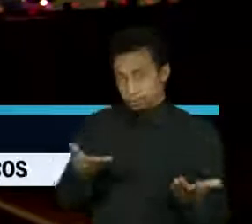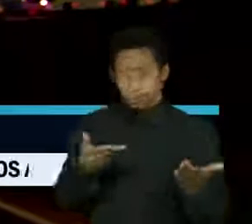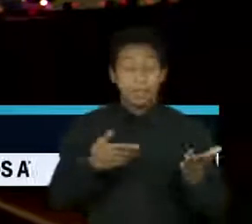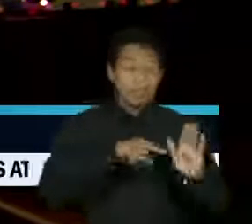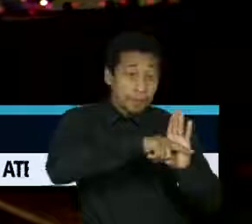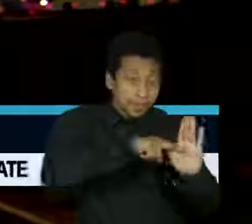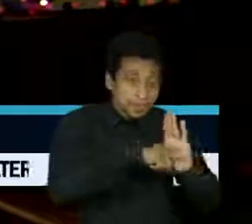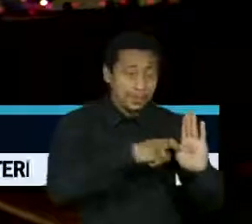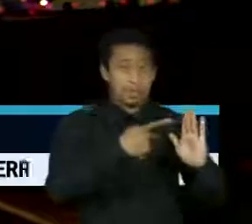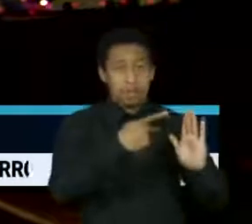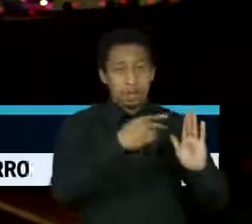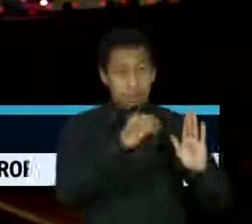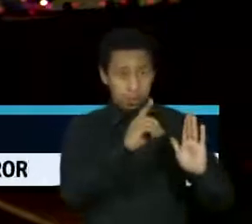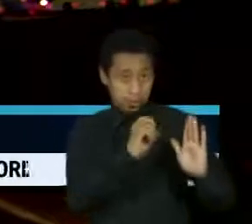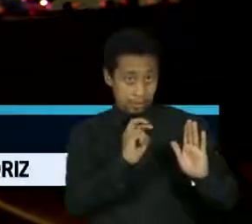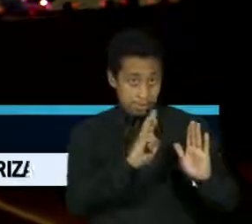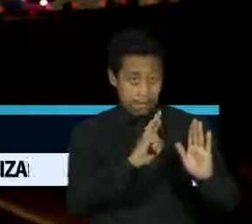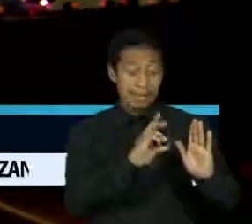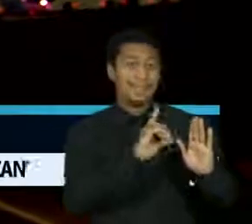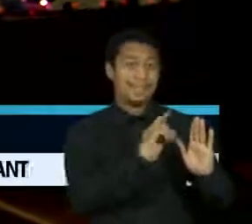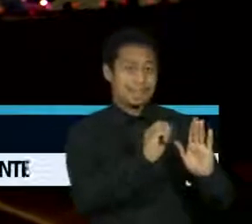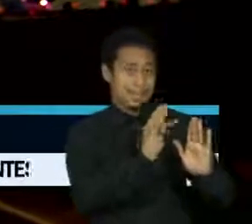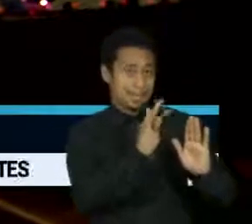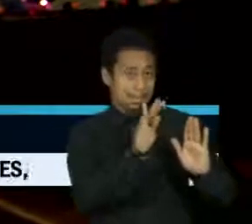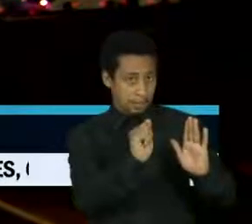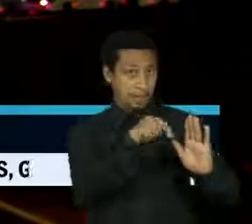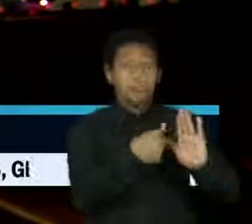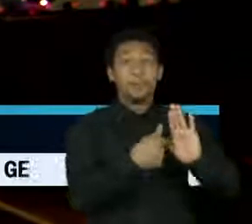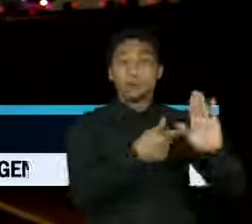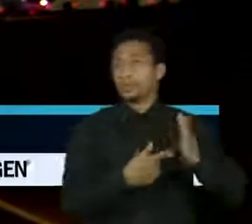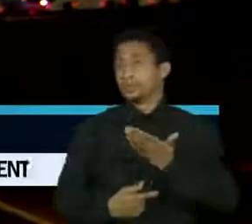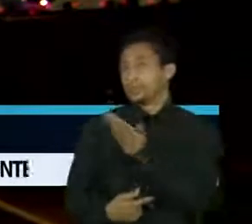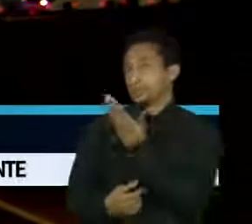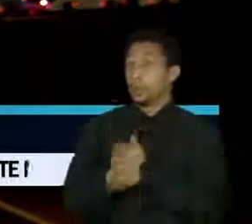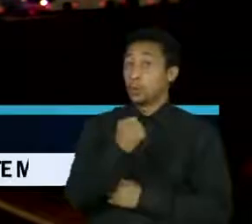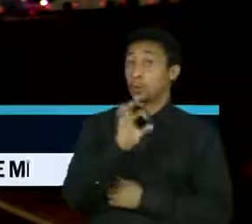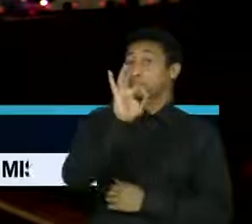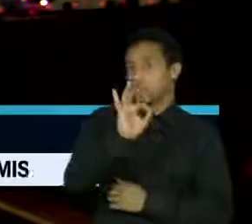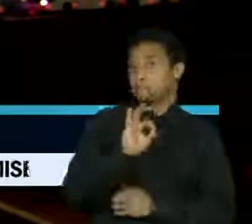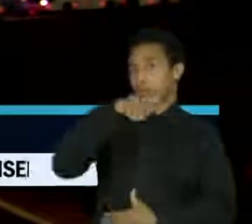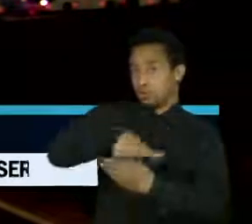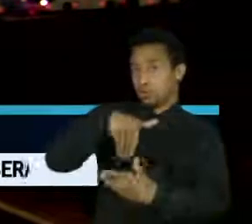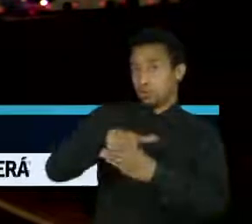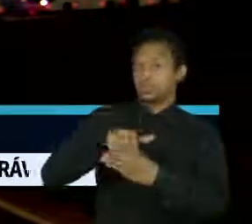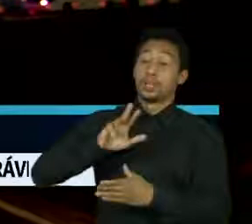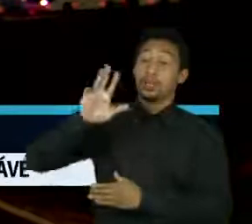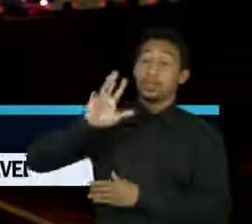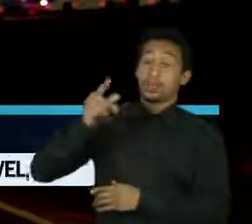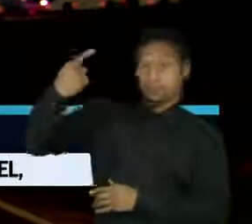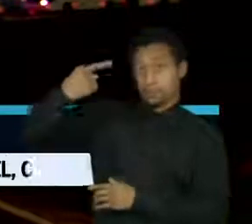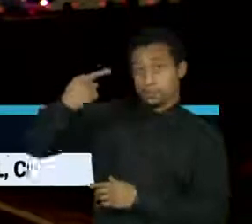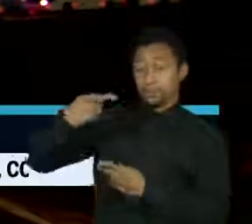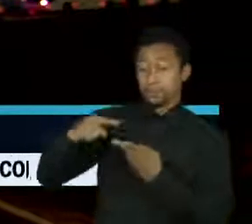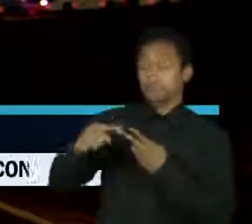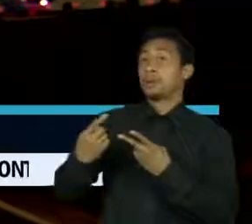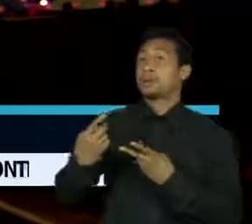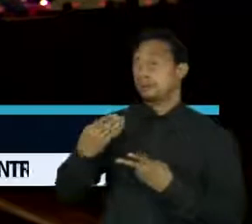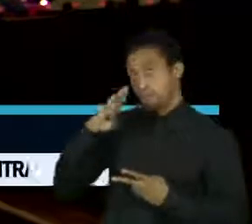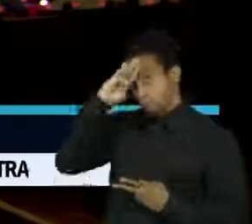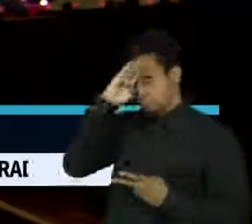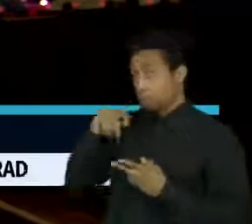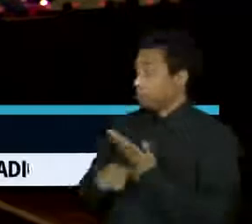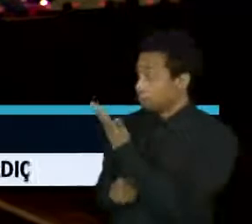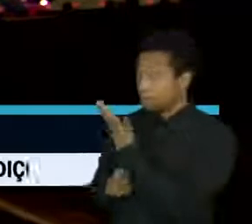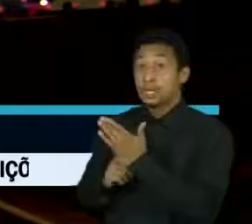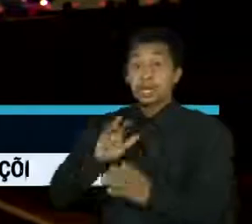Moro em terceiro lugar com 8% dos votos. Ele aparece atrás de Bolsonaro e do ex-presidente Lula, que poderá se candidatar depois das